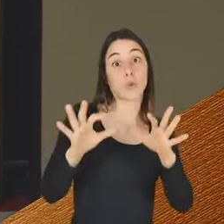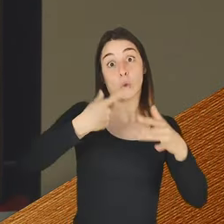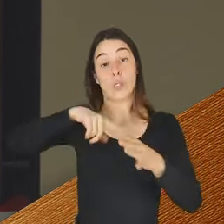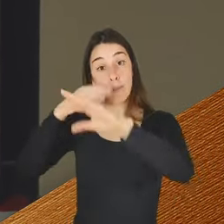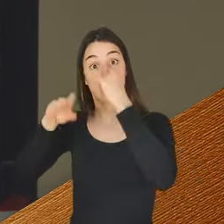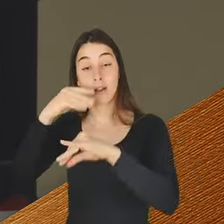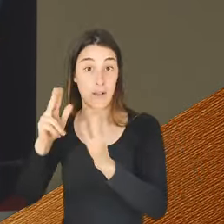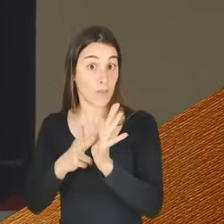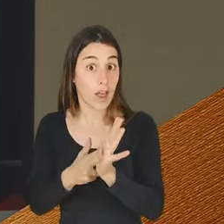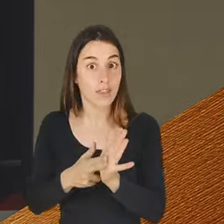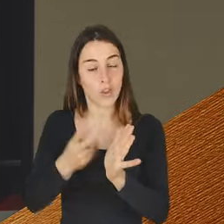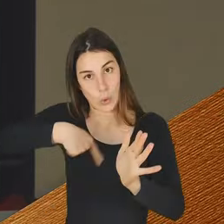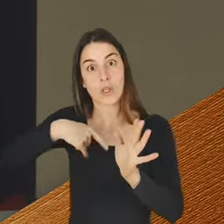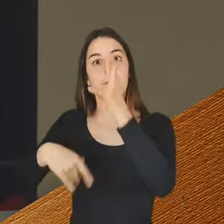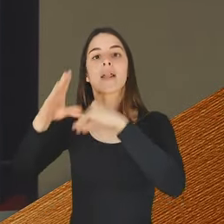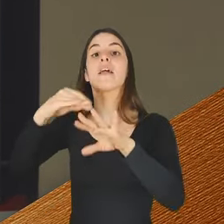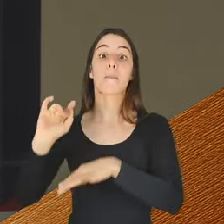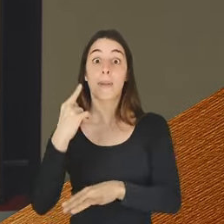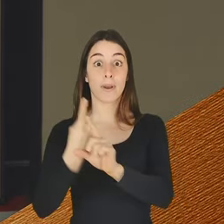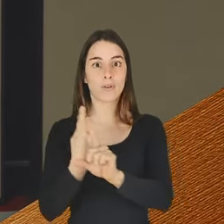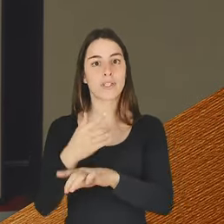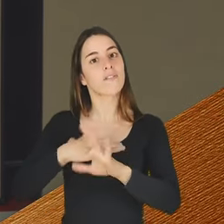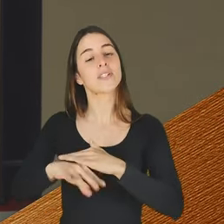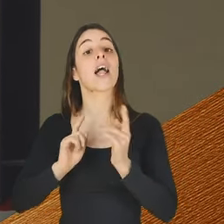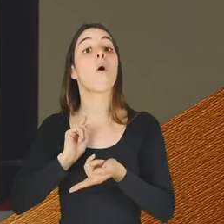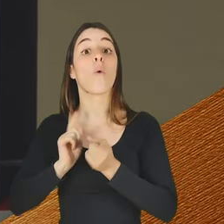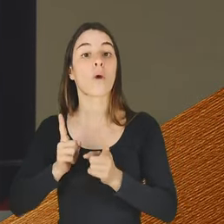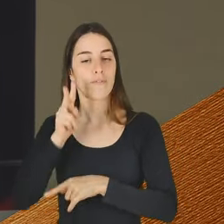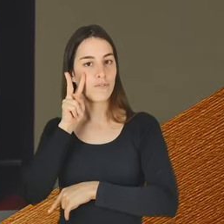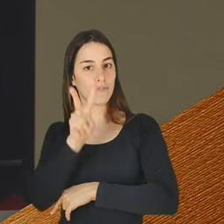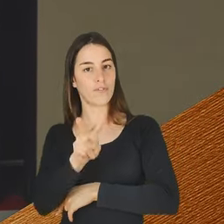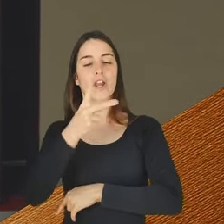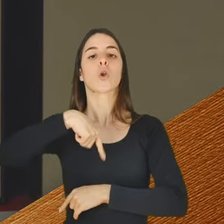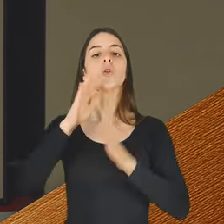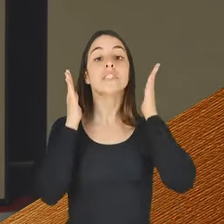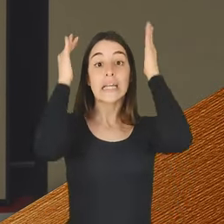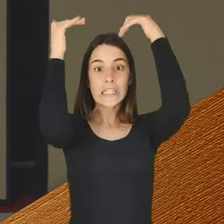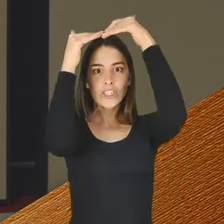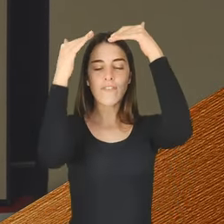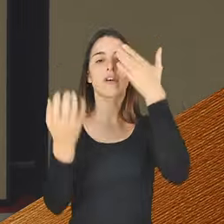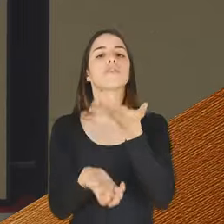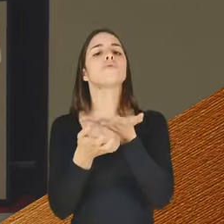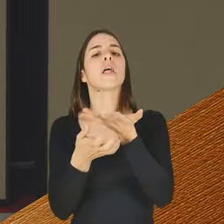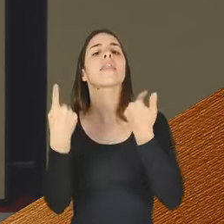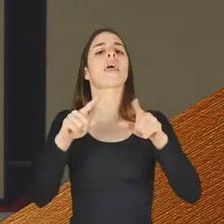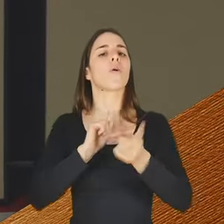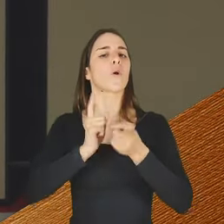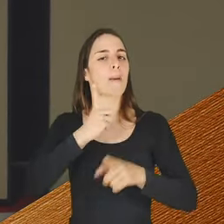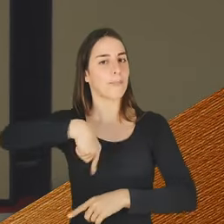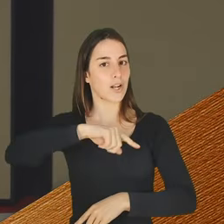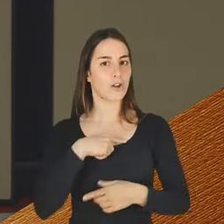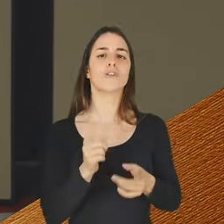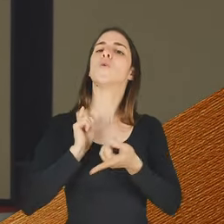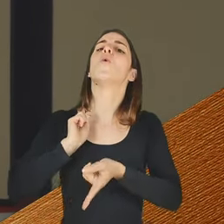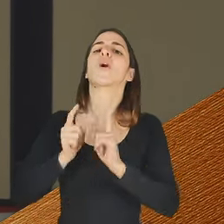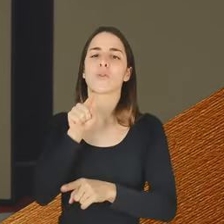não é verdade? Estamos só aqui para aprender e a primeira coisa a fazer é ir ver o que é que o nosso Chefe Ricardo tem para nós hoje. Vamos? Boa ideia, Vítor. Chefe Ricardo, o que é que está